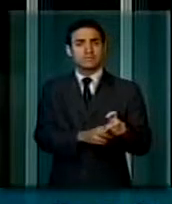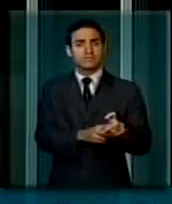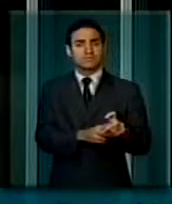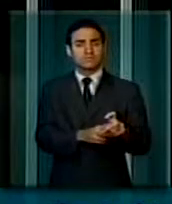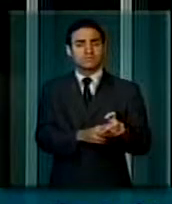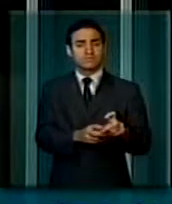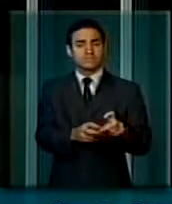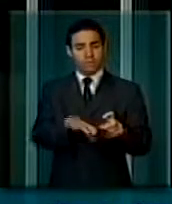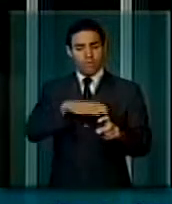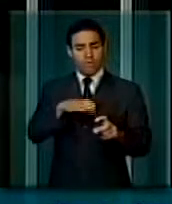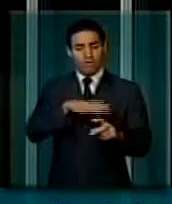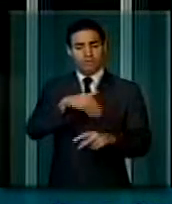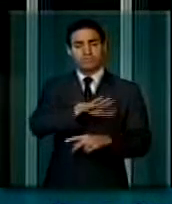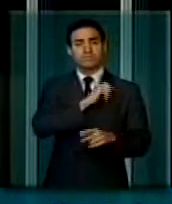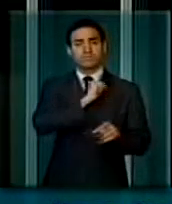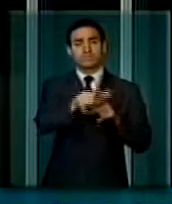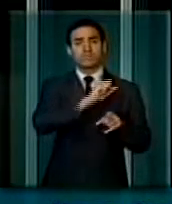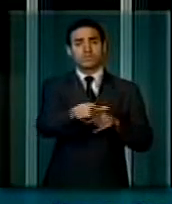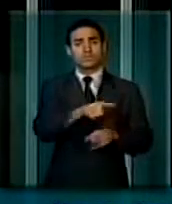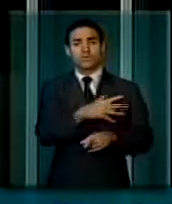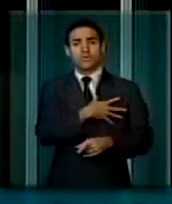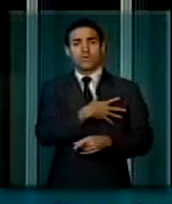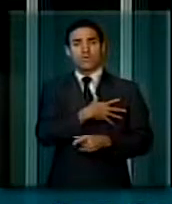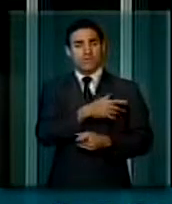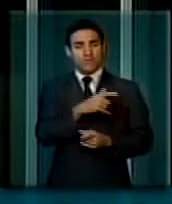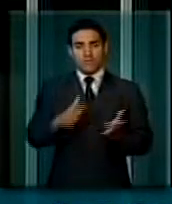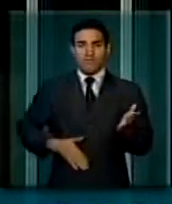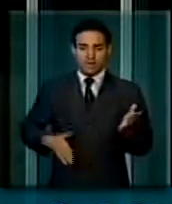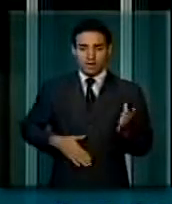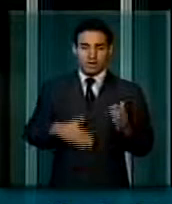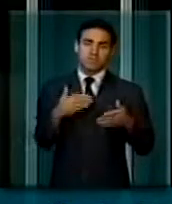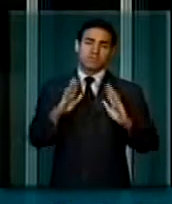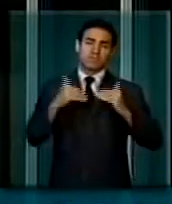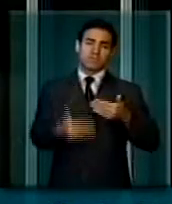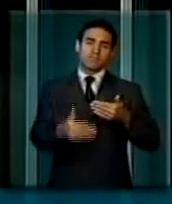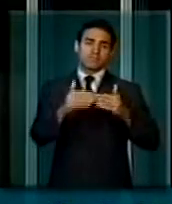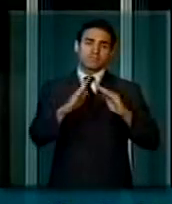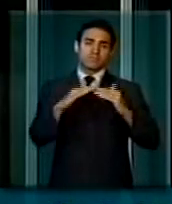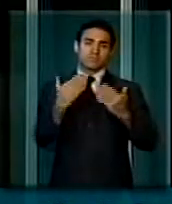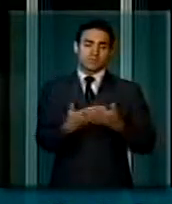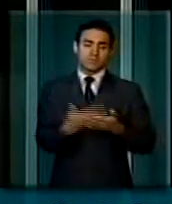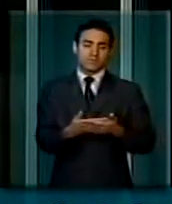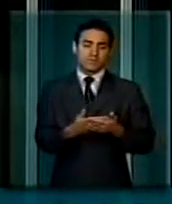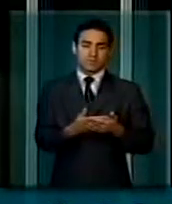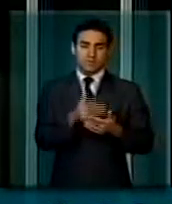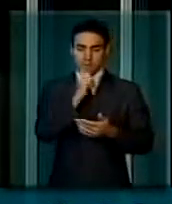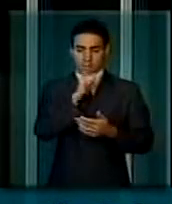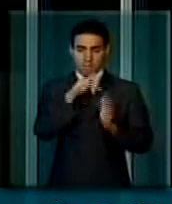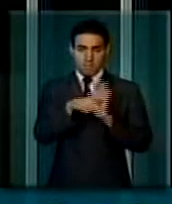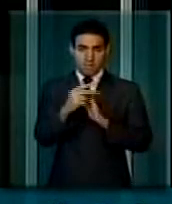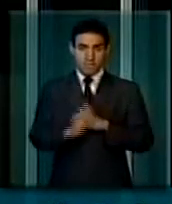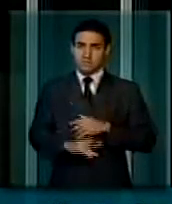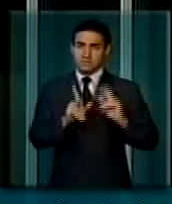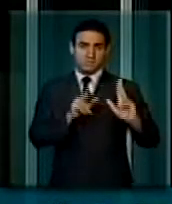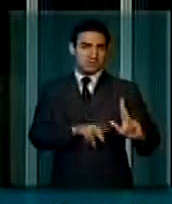alma. Nós temos condições de fazer a mesma coisa no Brasil. Nossas mães são iguais às mães. E tenho